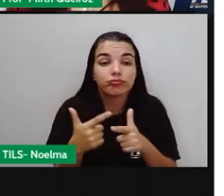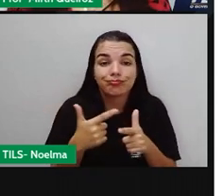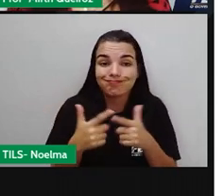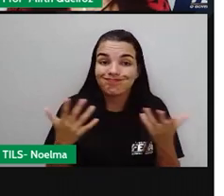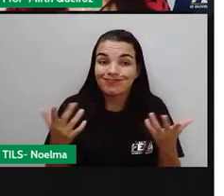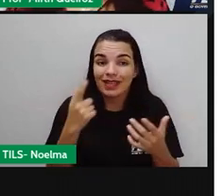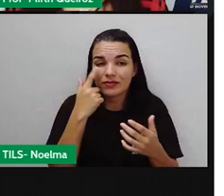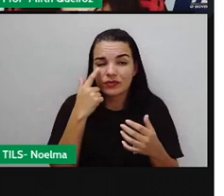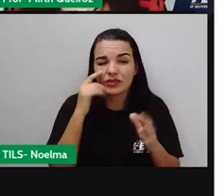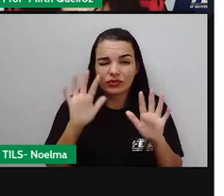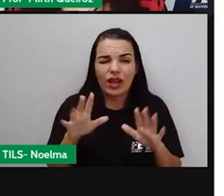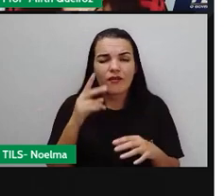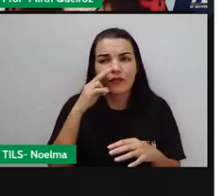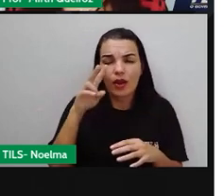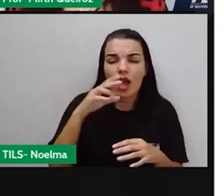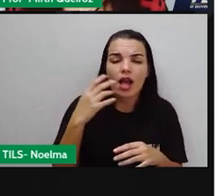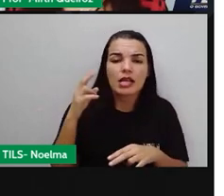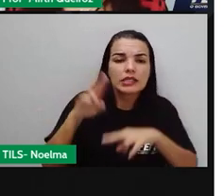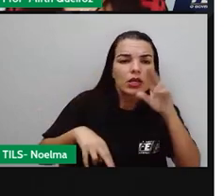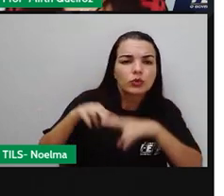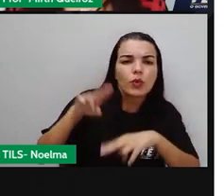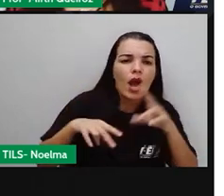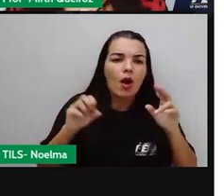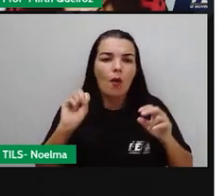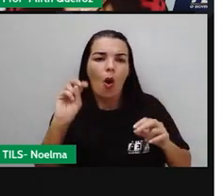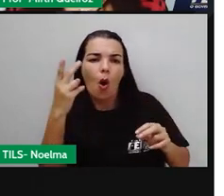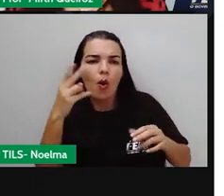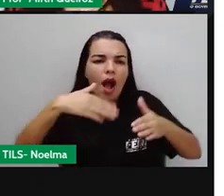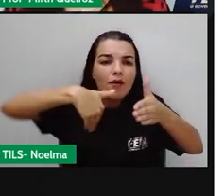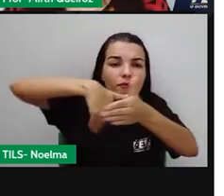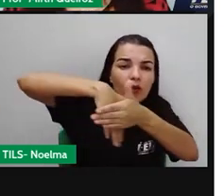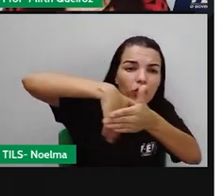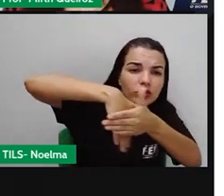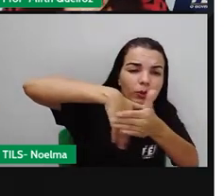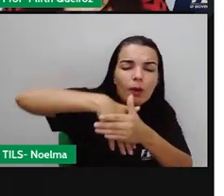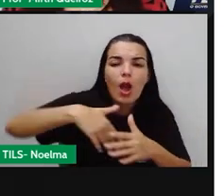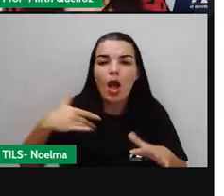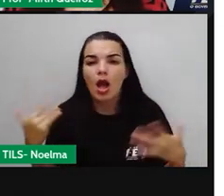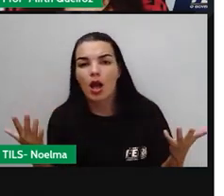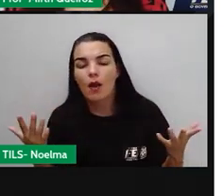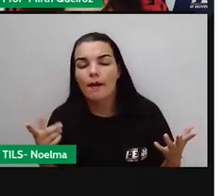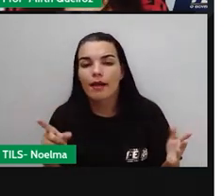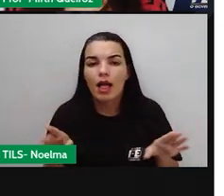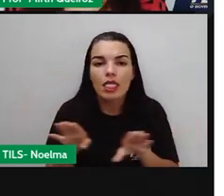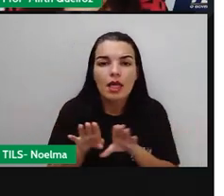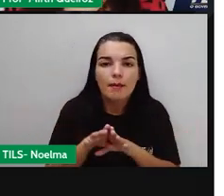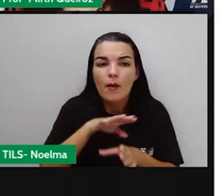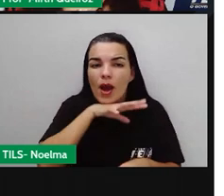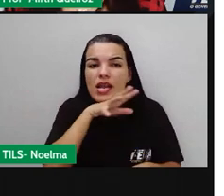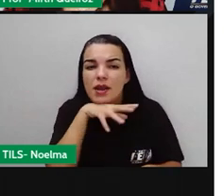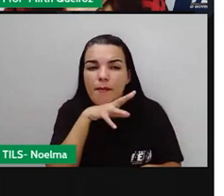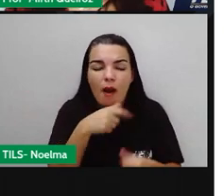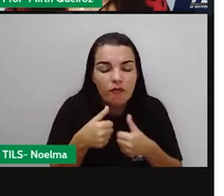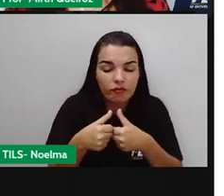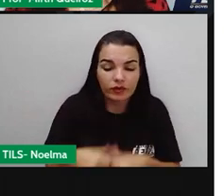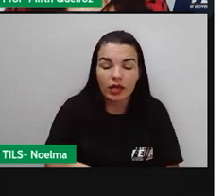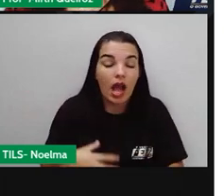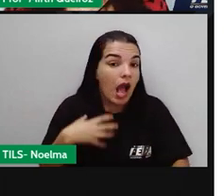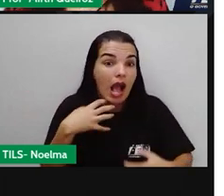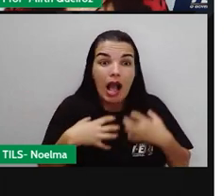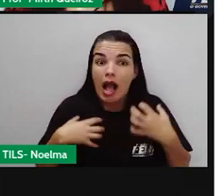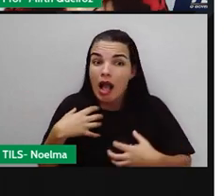Ou a Copa do Mundo também, que realiza muita queima de focos. Os animais, eles ficam muito assustados, né?